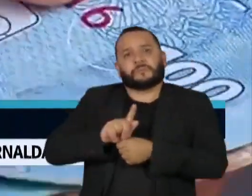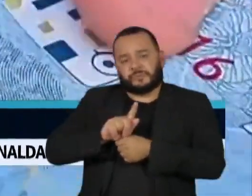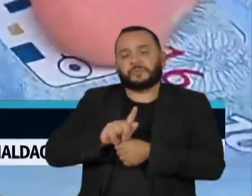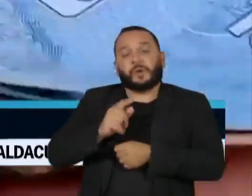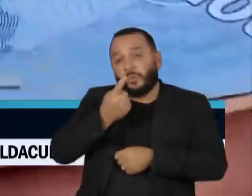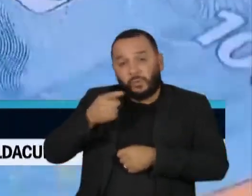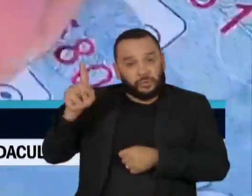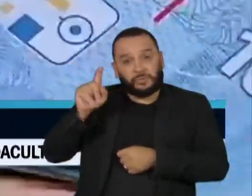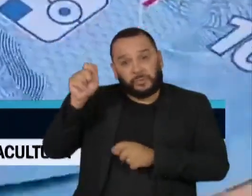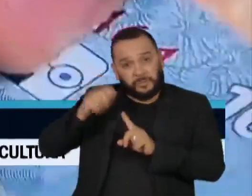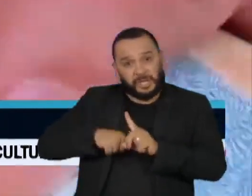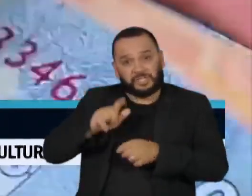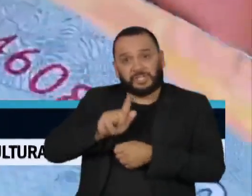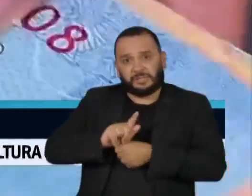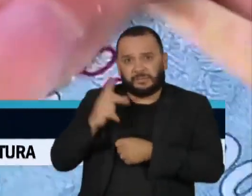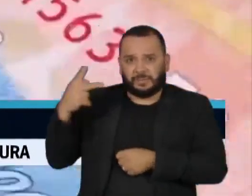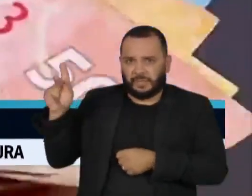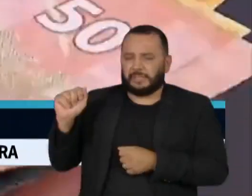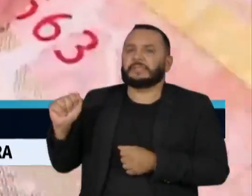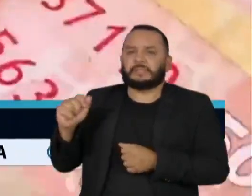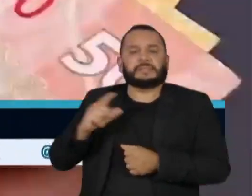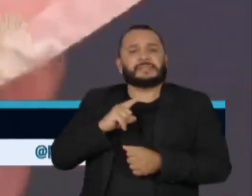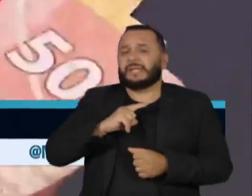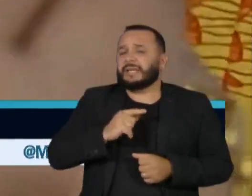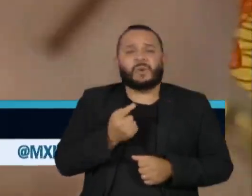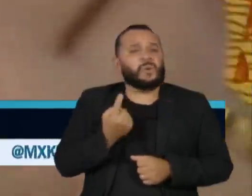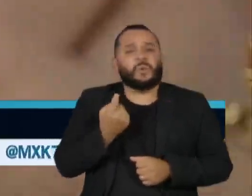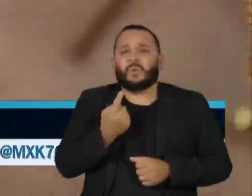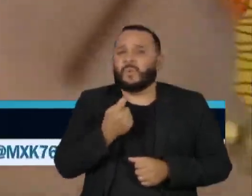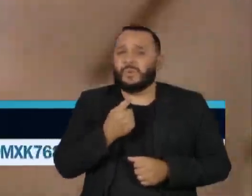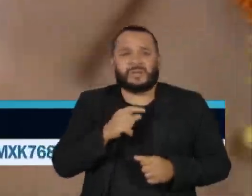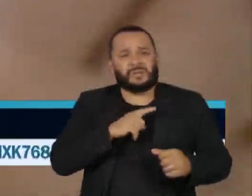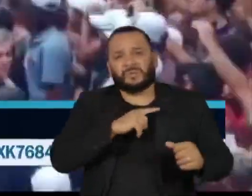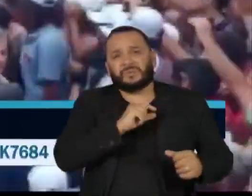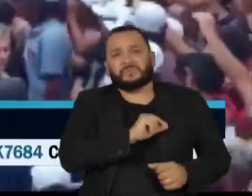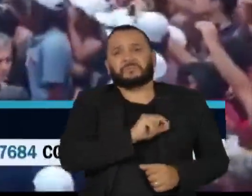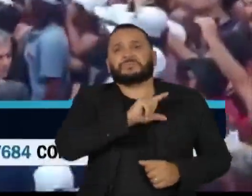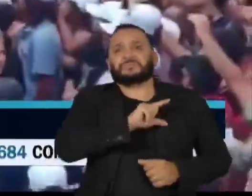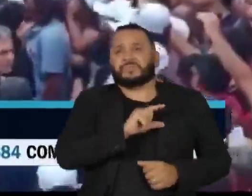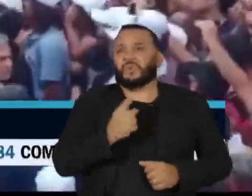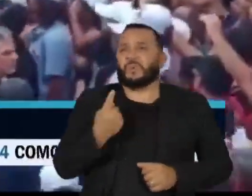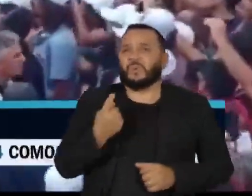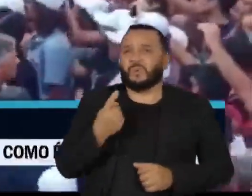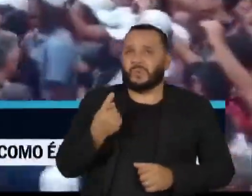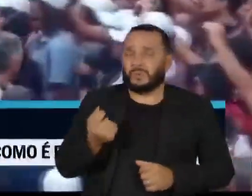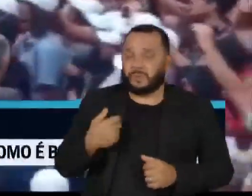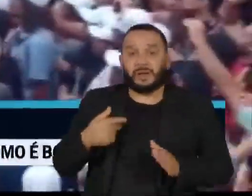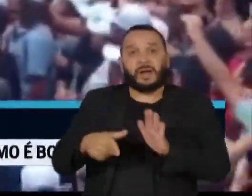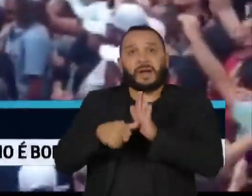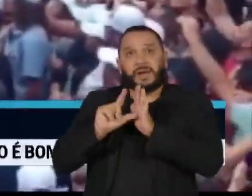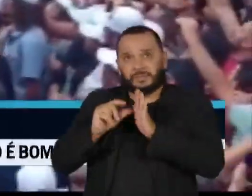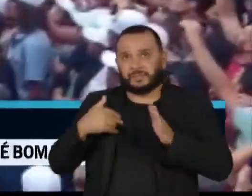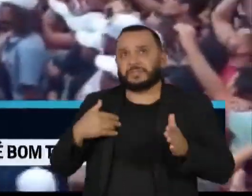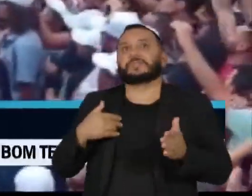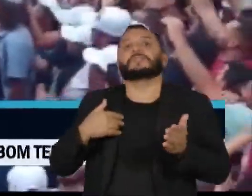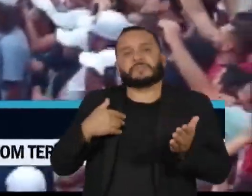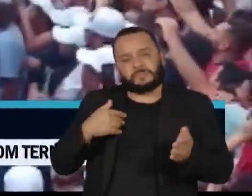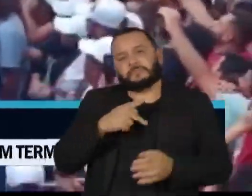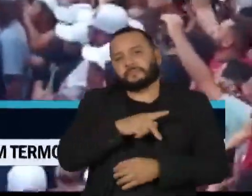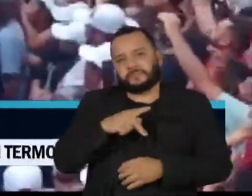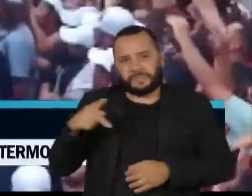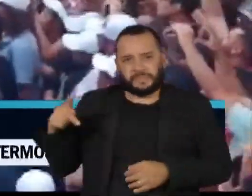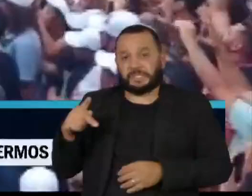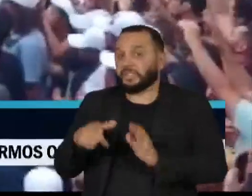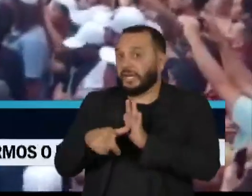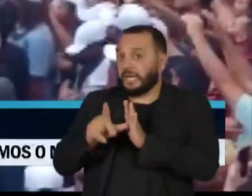Foi o único reajuste acima da inflação aplicado na gestão passada. Ainda antes de assumir o Palácio do Planalto,